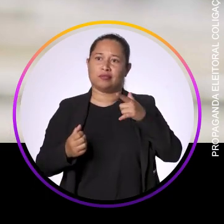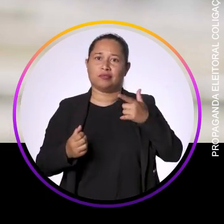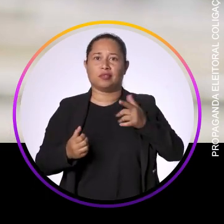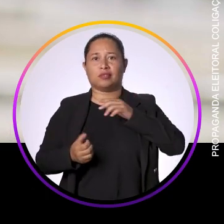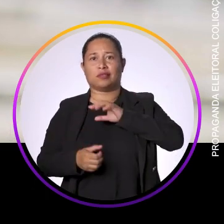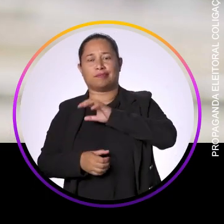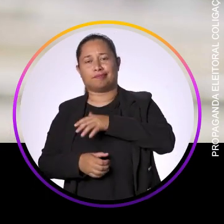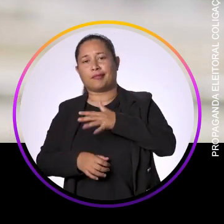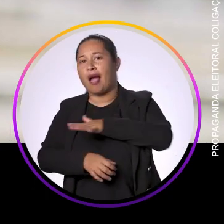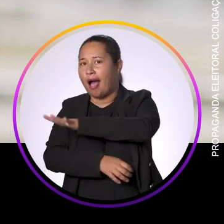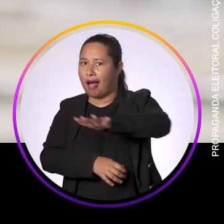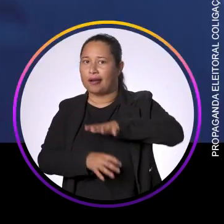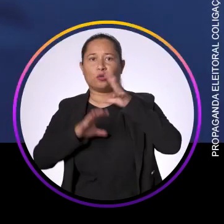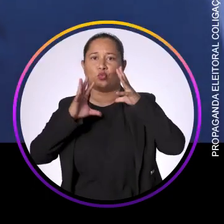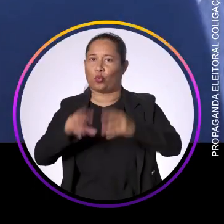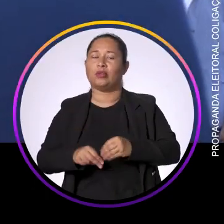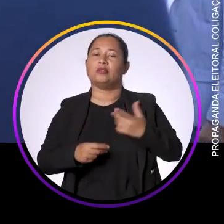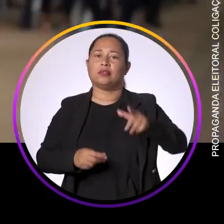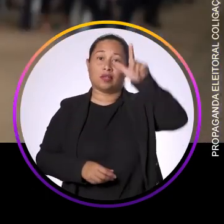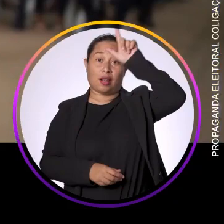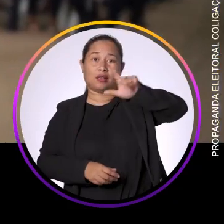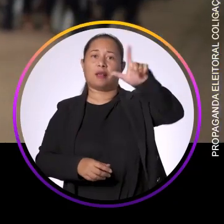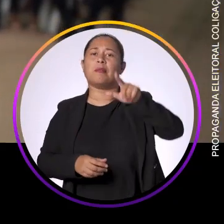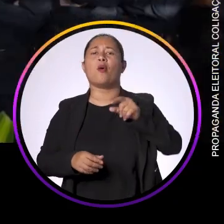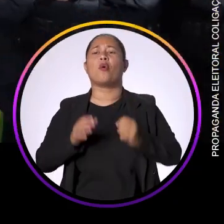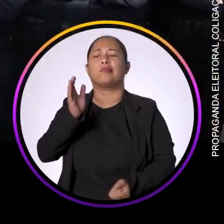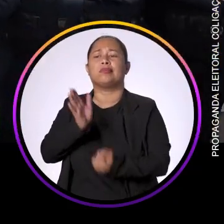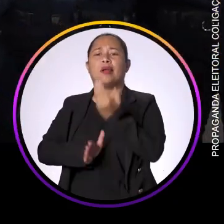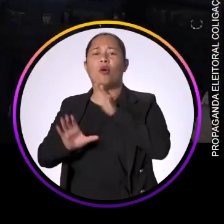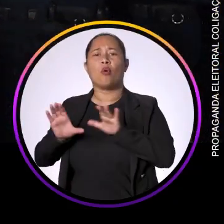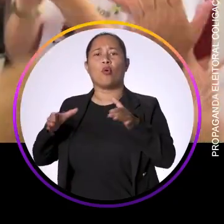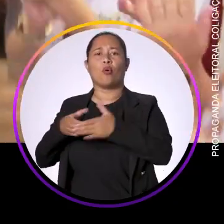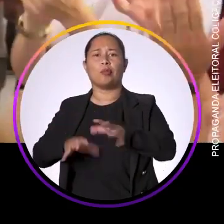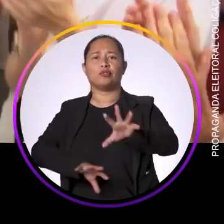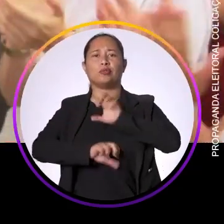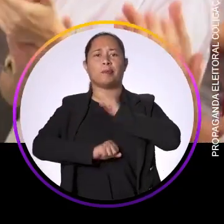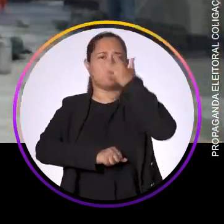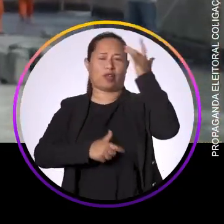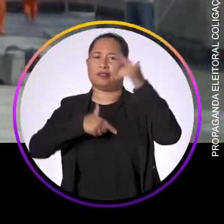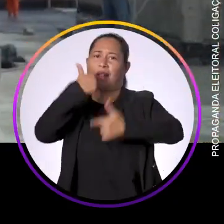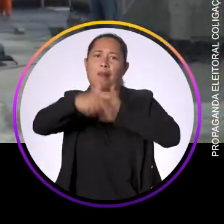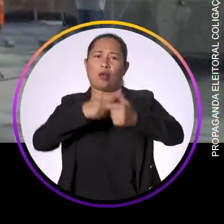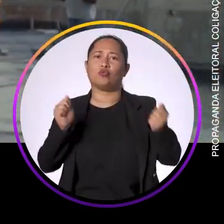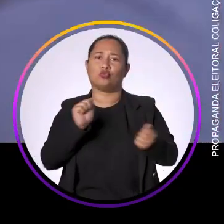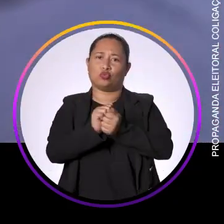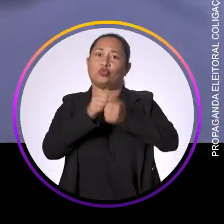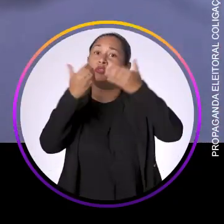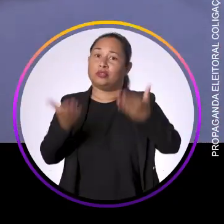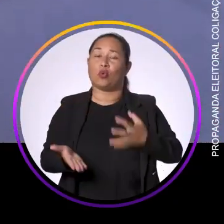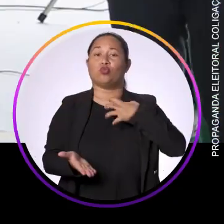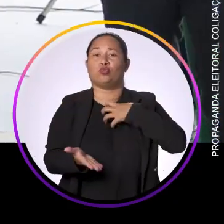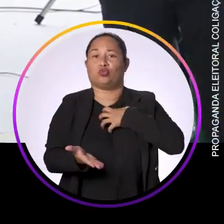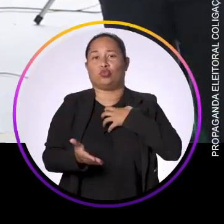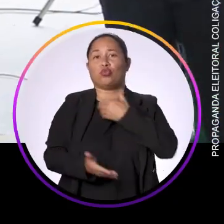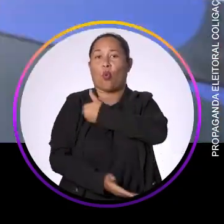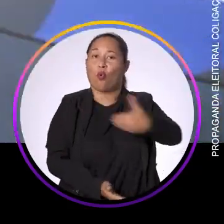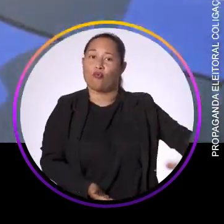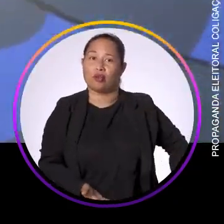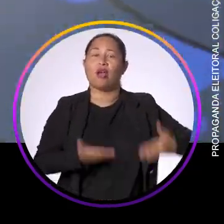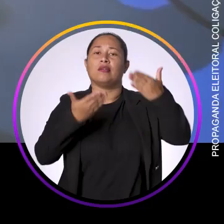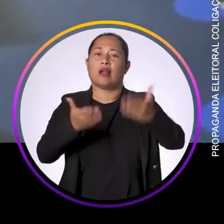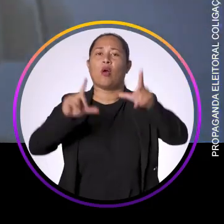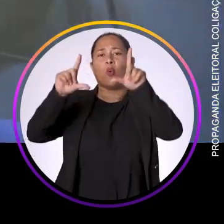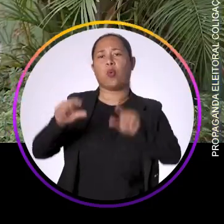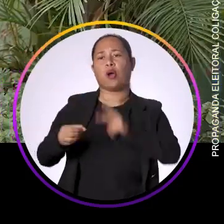ela abrange todas as áreas, né? Raquel tem liderança para formar time e inspirar quem trabalha com ela. Foi com esse jeito de